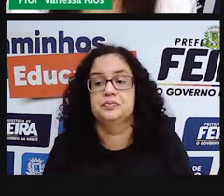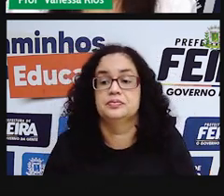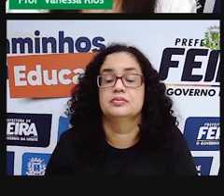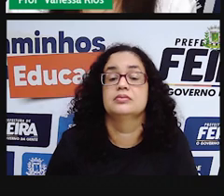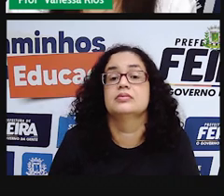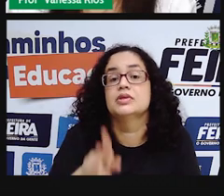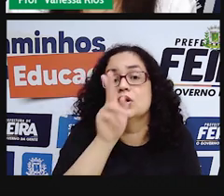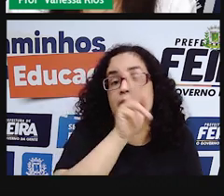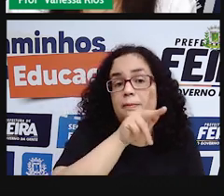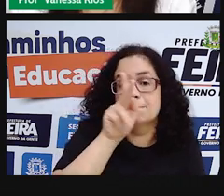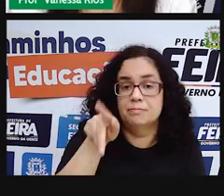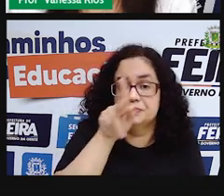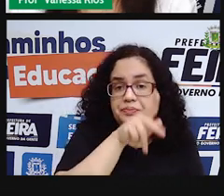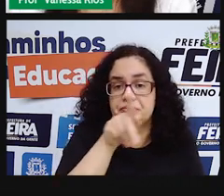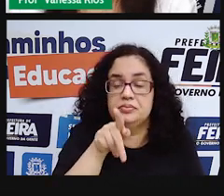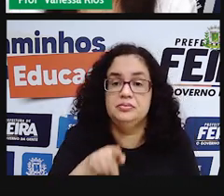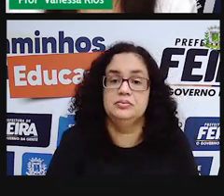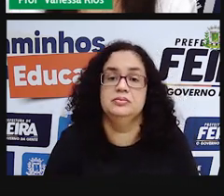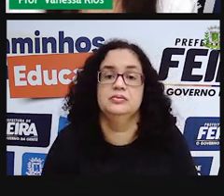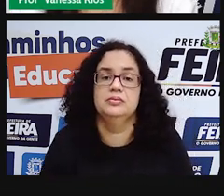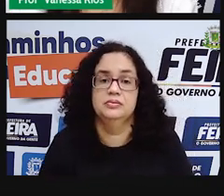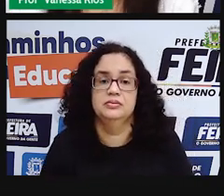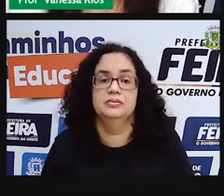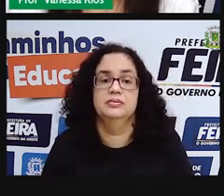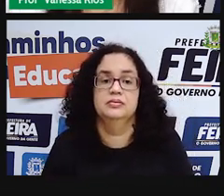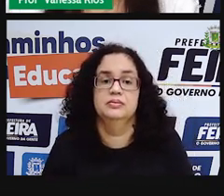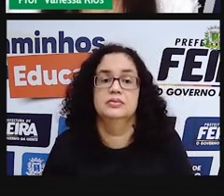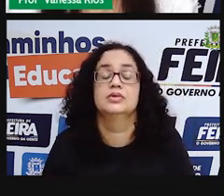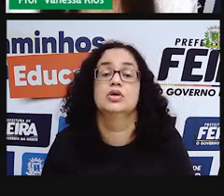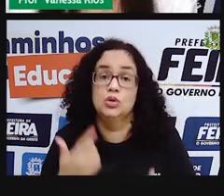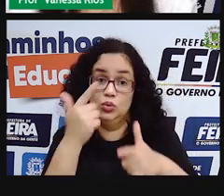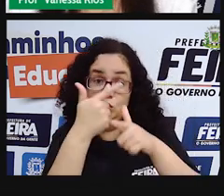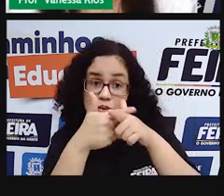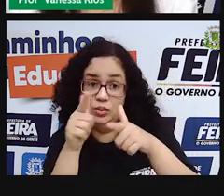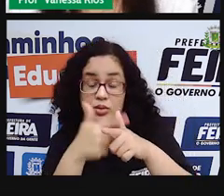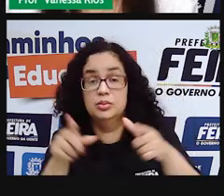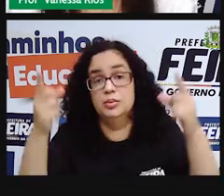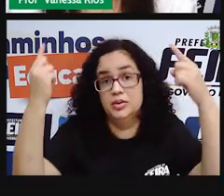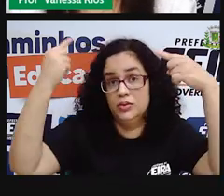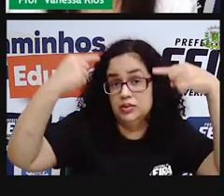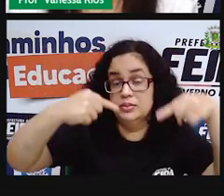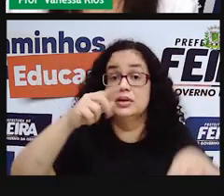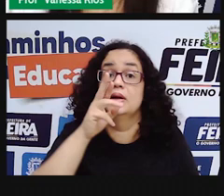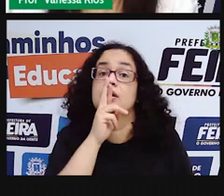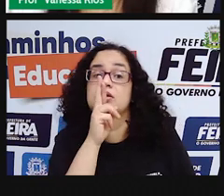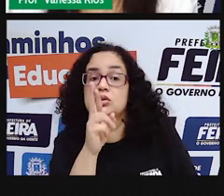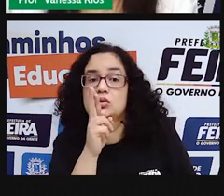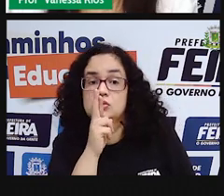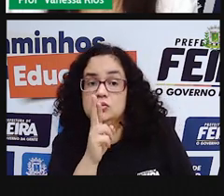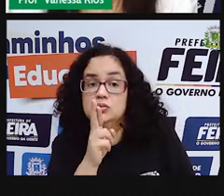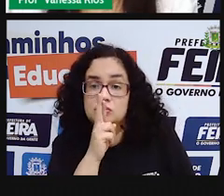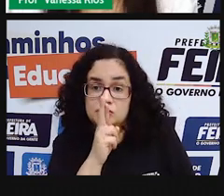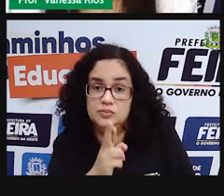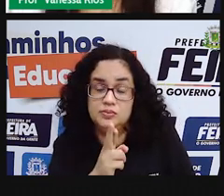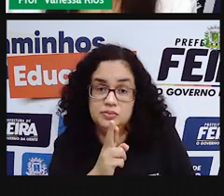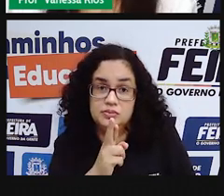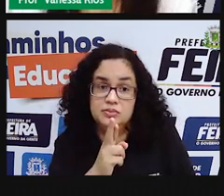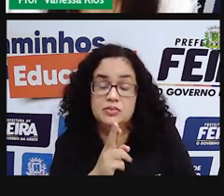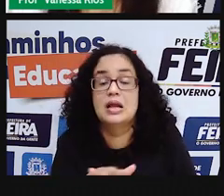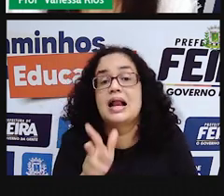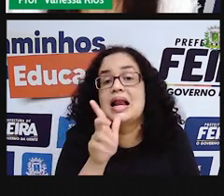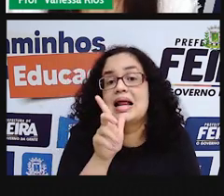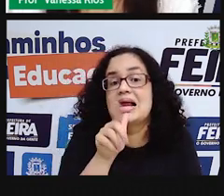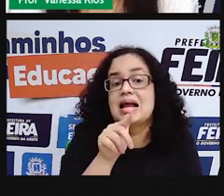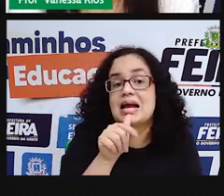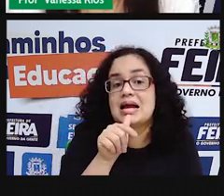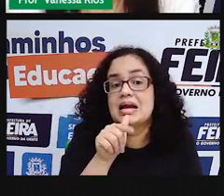aí, ó, uma... um problema, um desafio pra ser resolvido relacionando aí ao litro e também ao